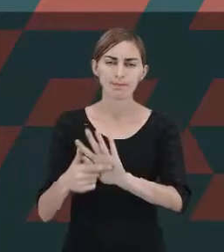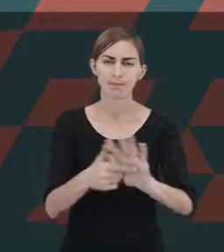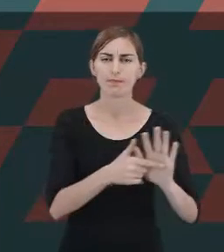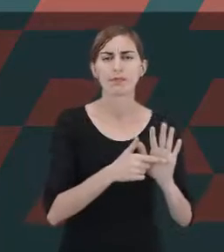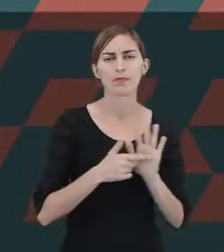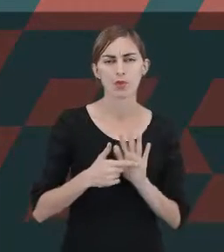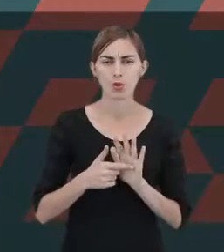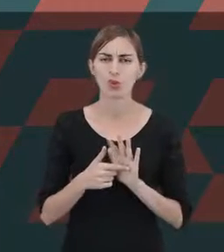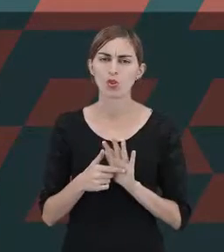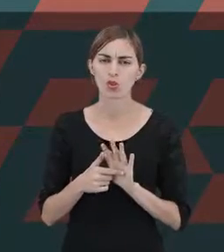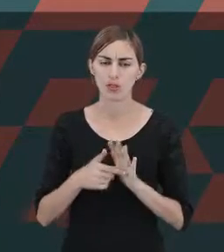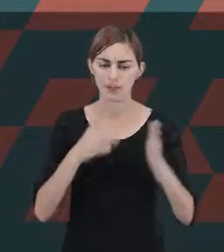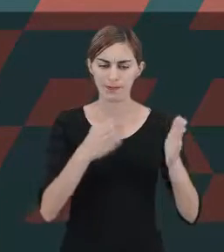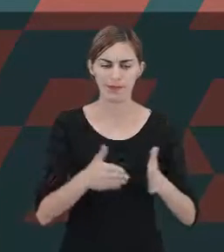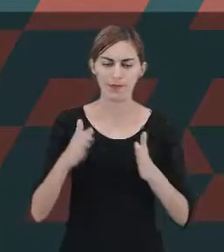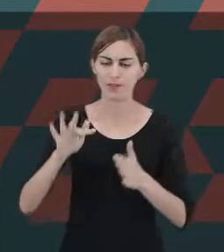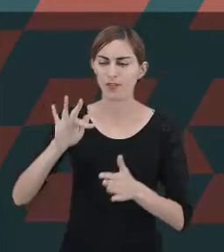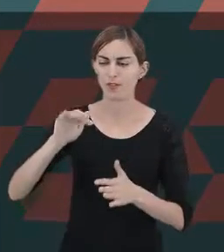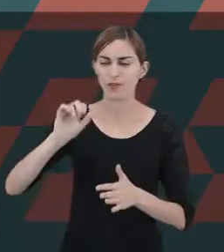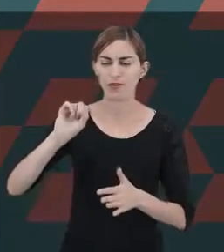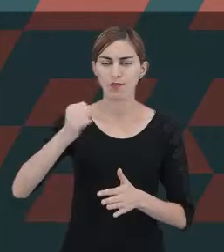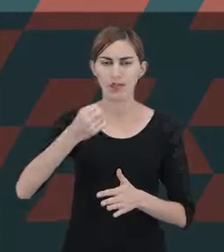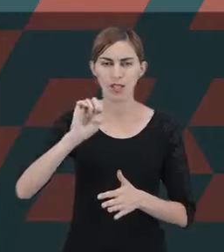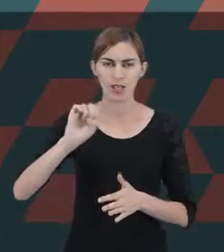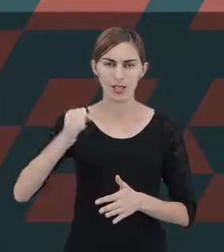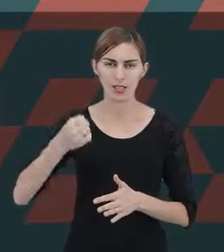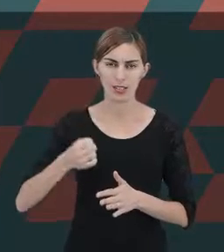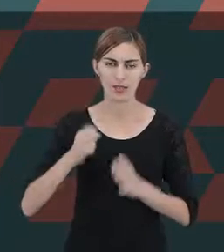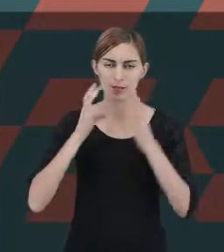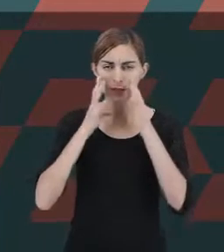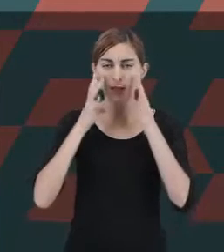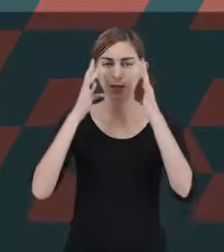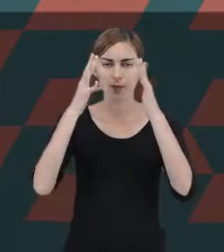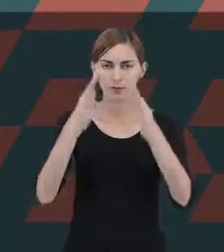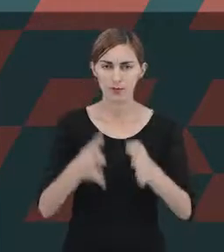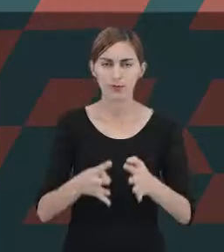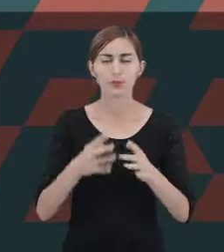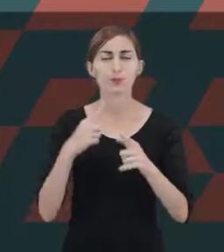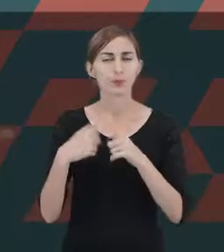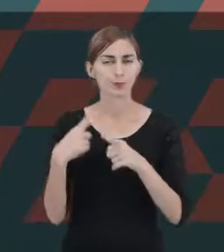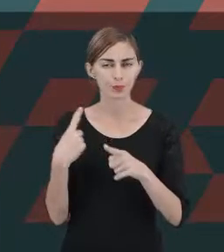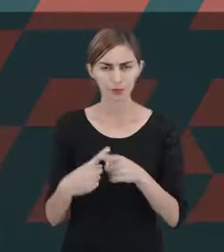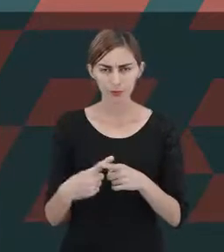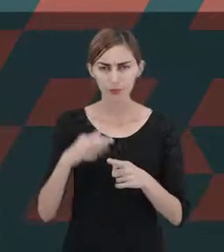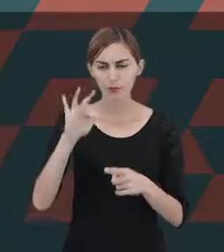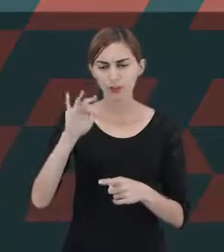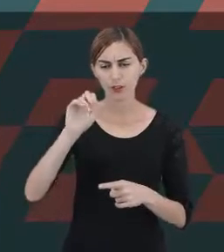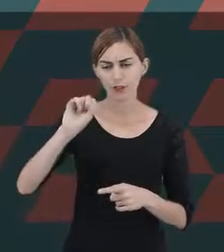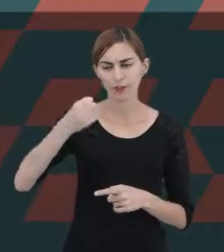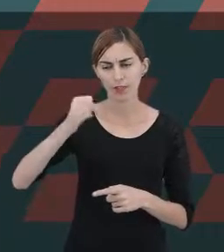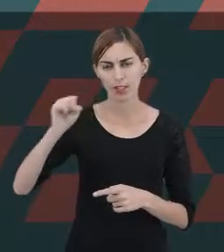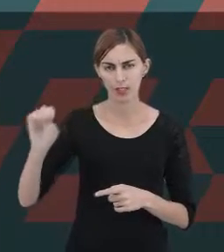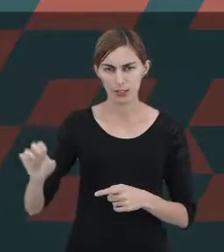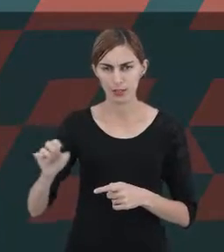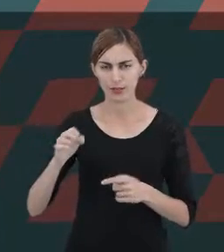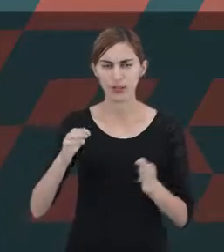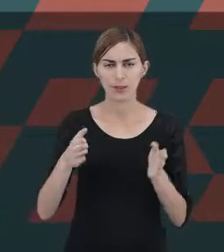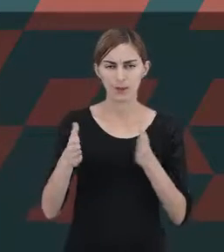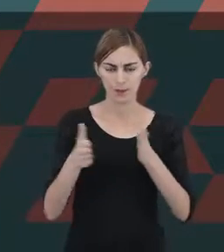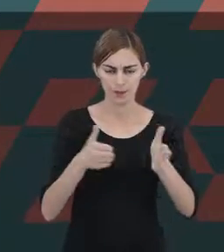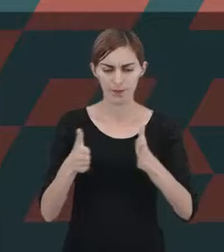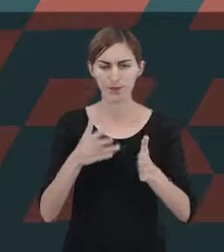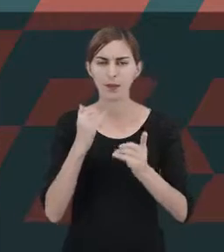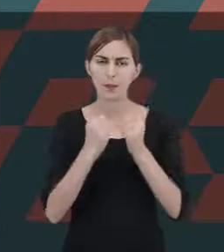fases e aí nós chamamos a atenção porque as fases Ballonianas são muito próximas às fases